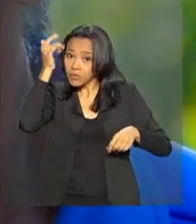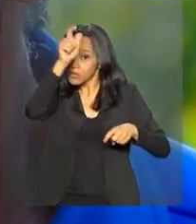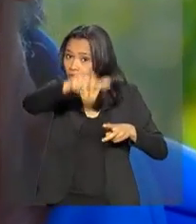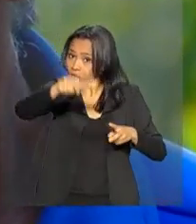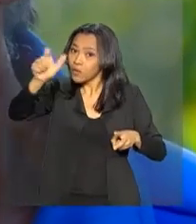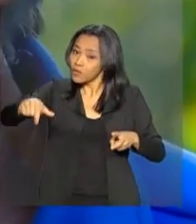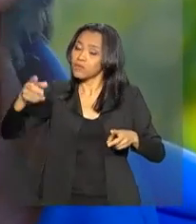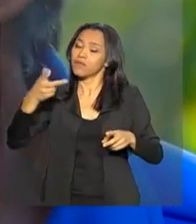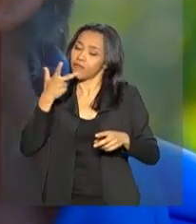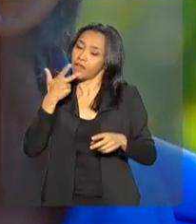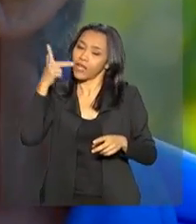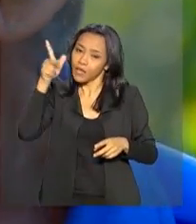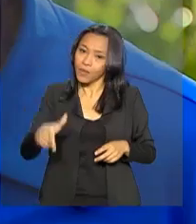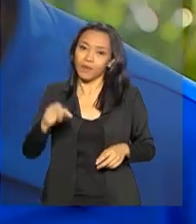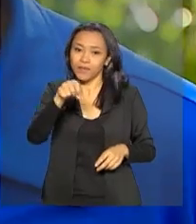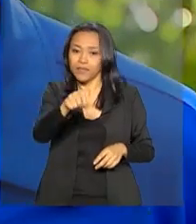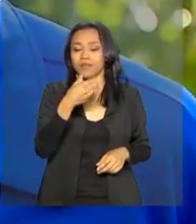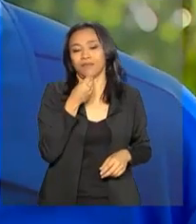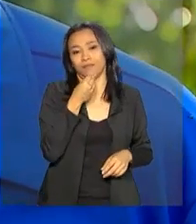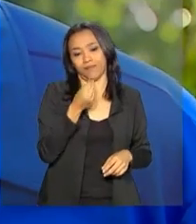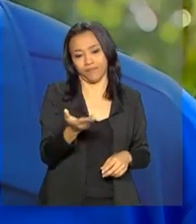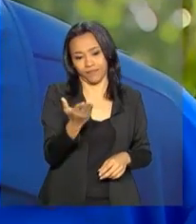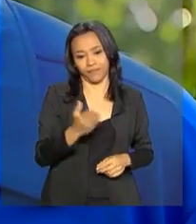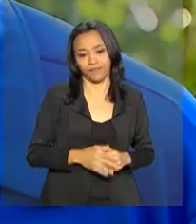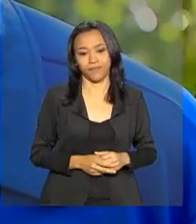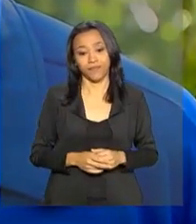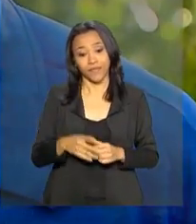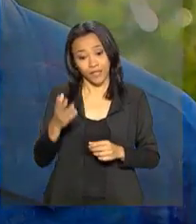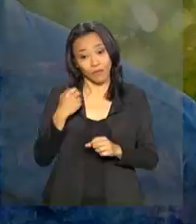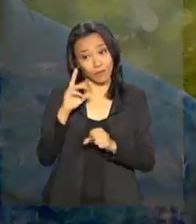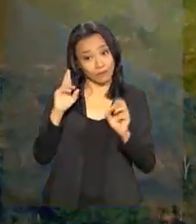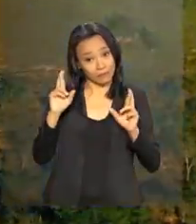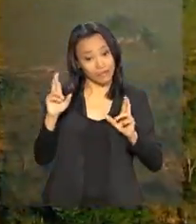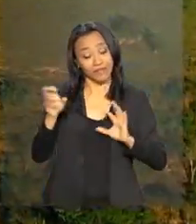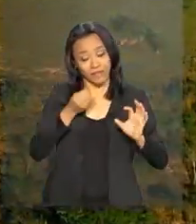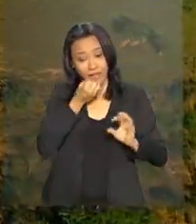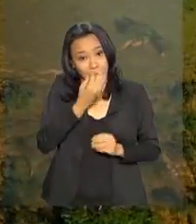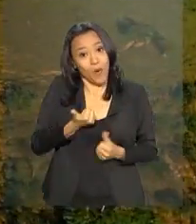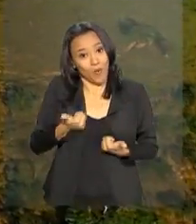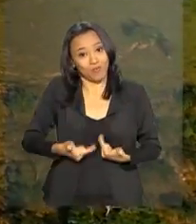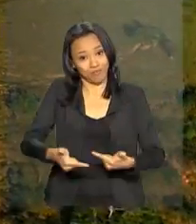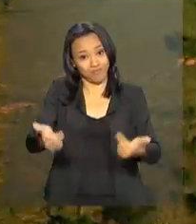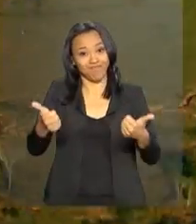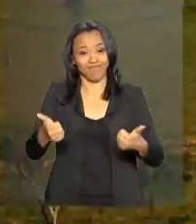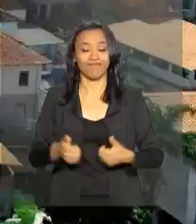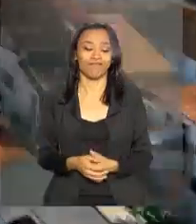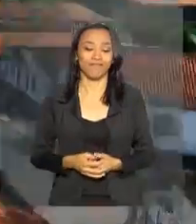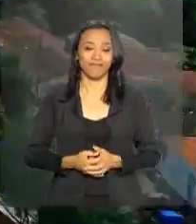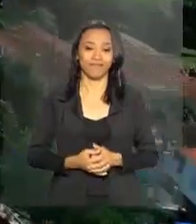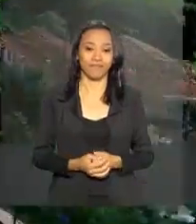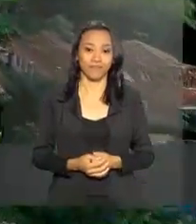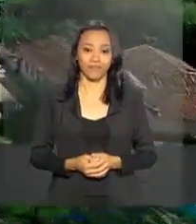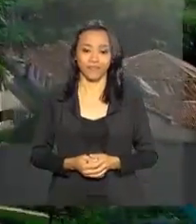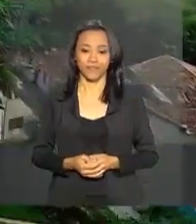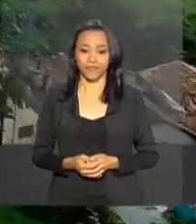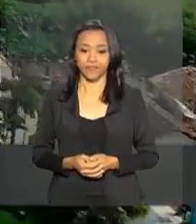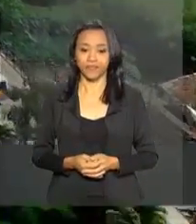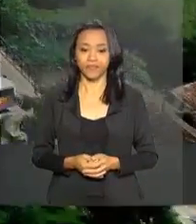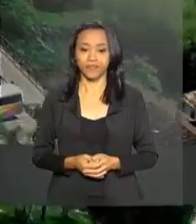poderão dizer o mesmo que o Mário. Vem arrumando, estão esperando e eu acho que vai ficar bom. Vem arrumando, estão